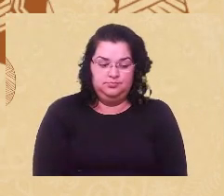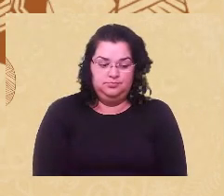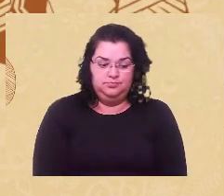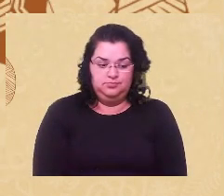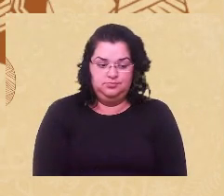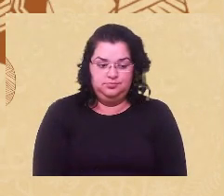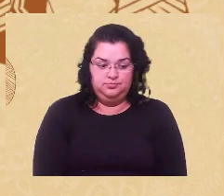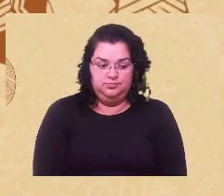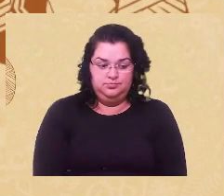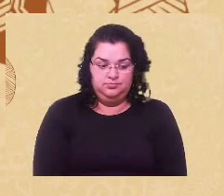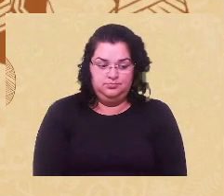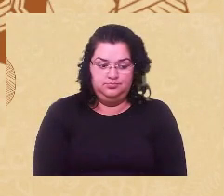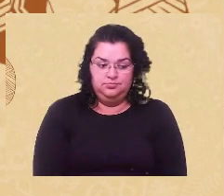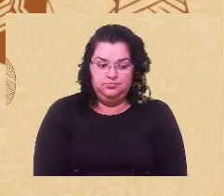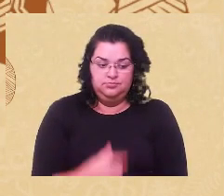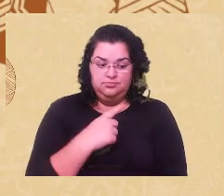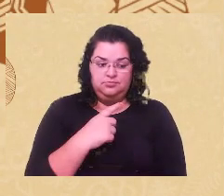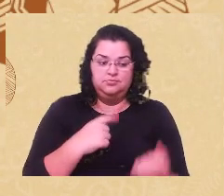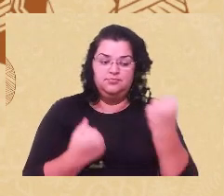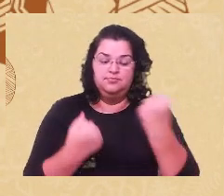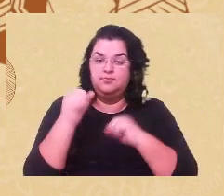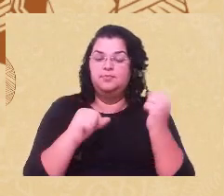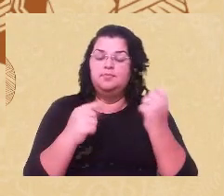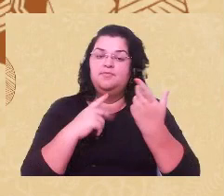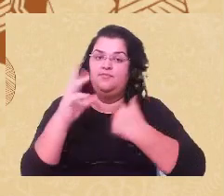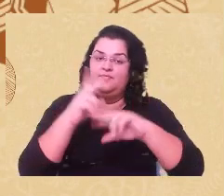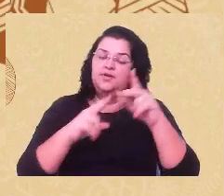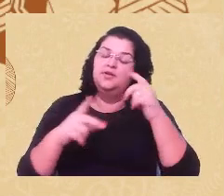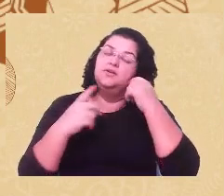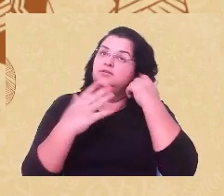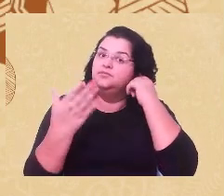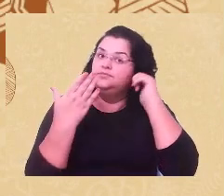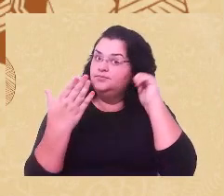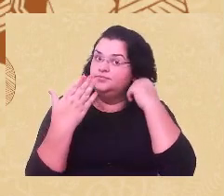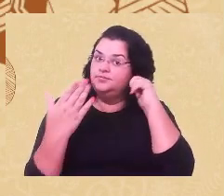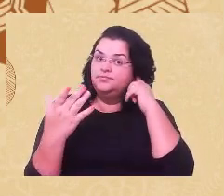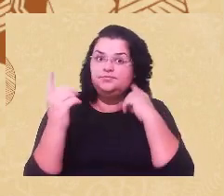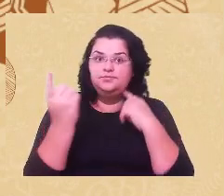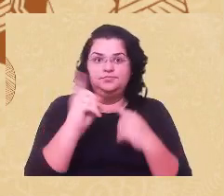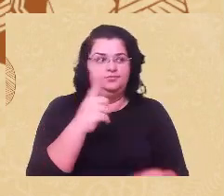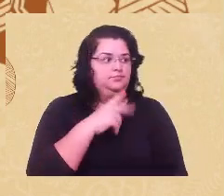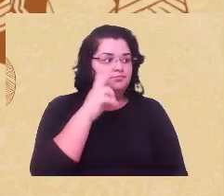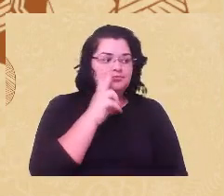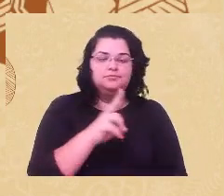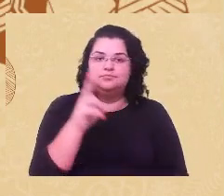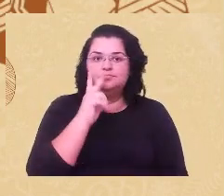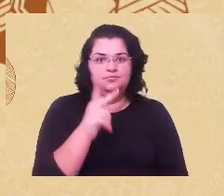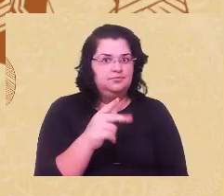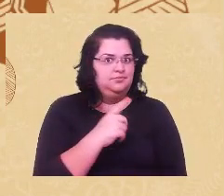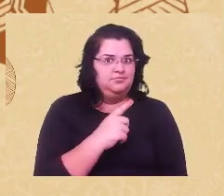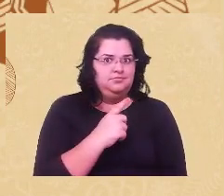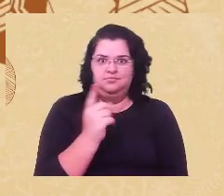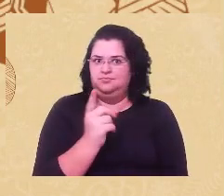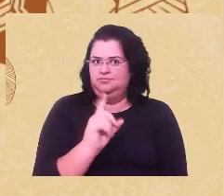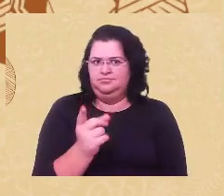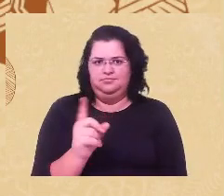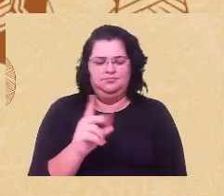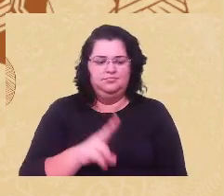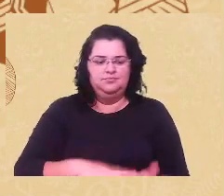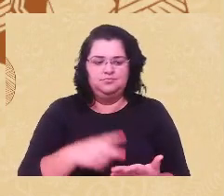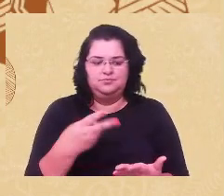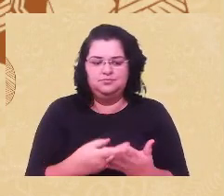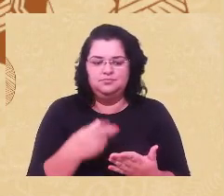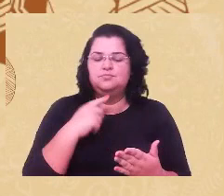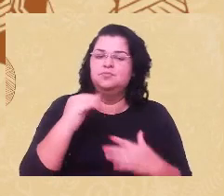essa fábrica de diferenças como o manicômio não visava o comum, pelo contrário, visava produzir